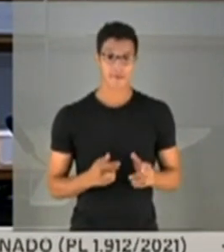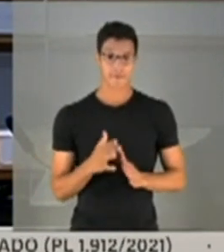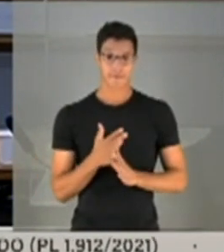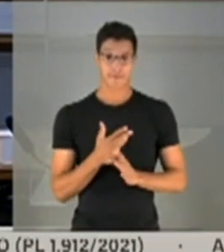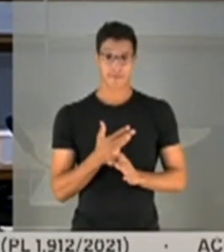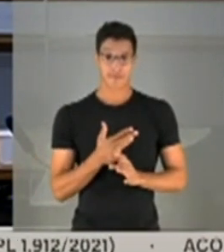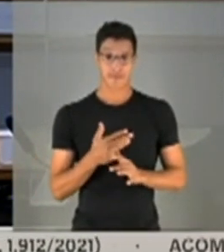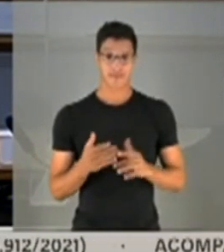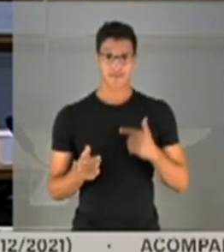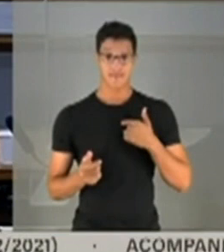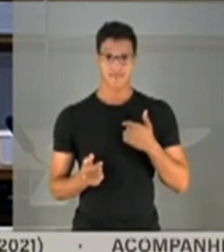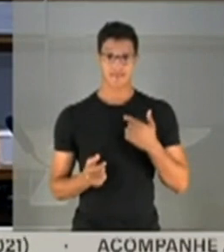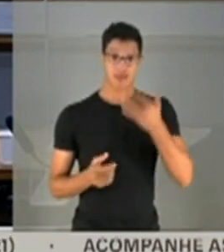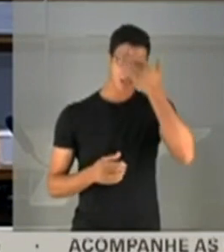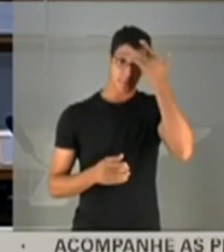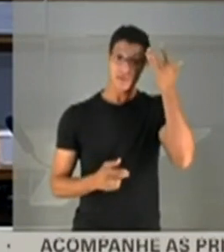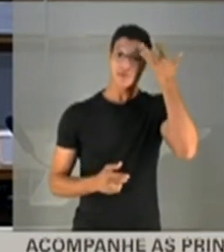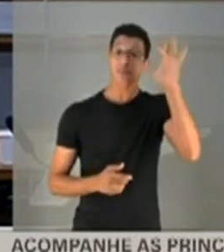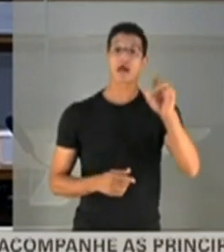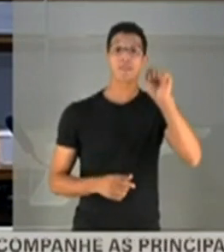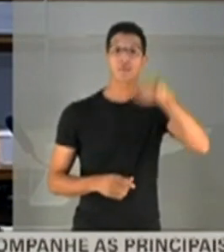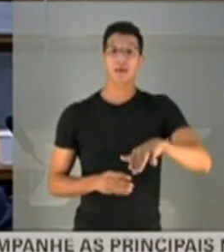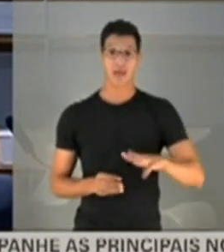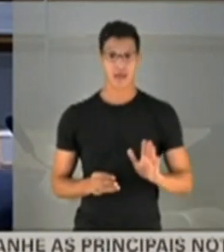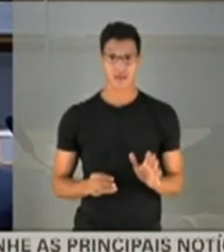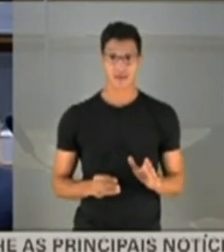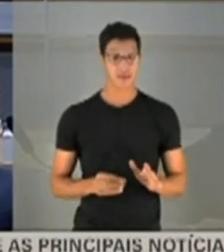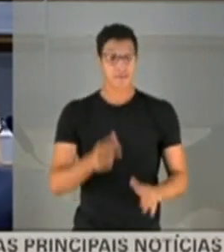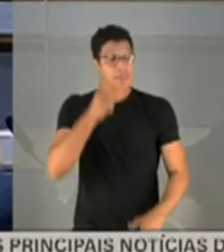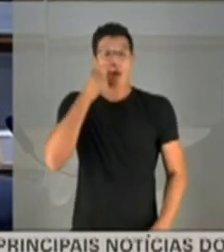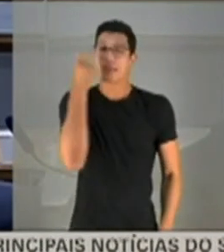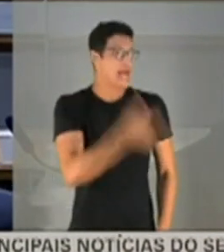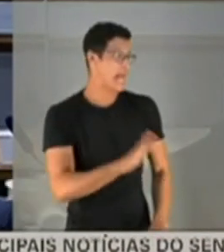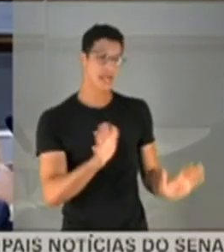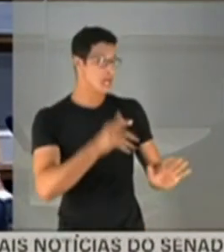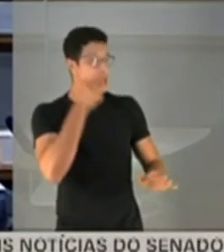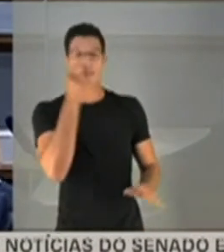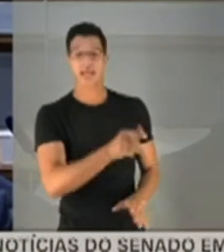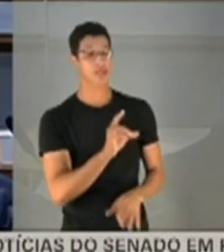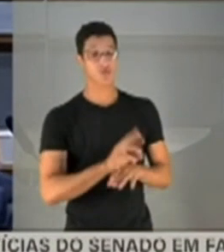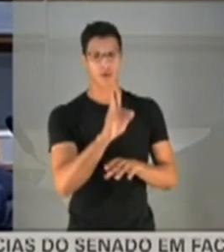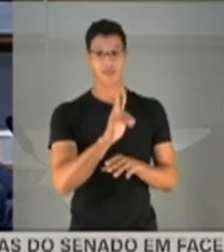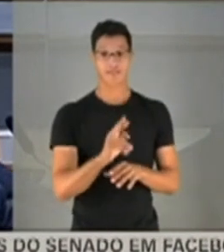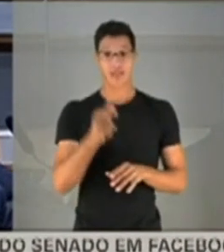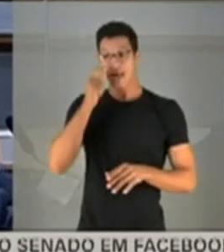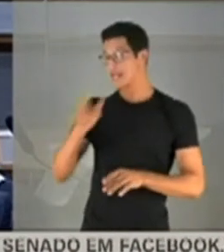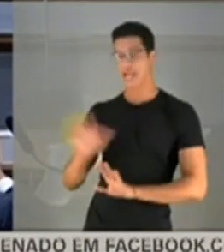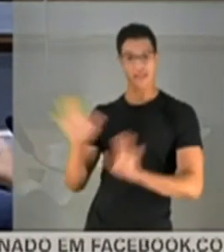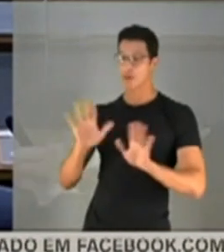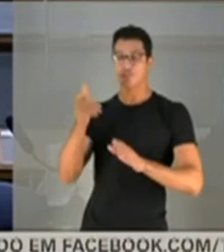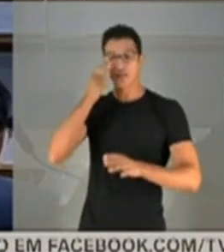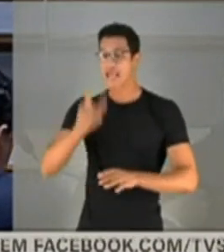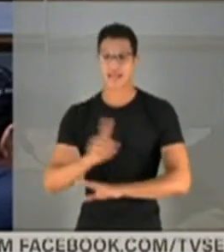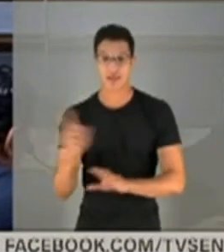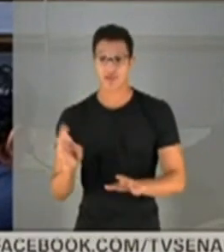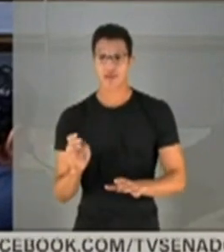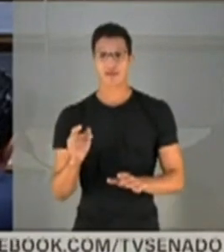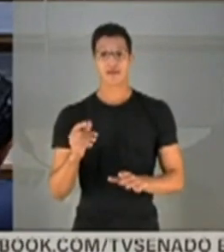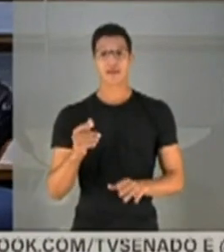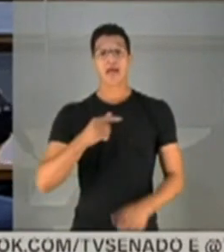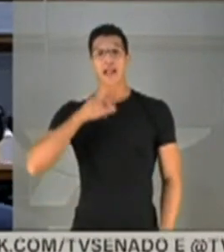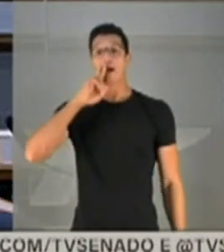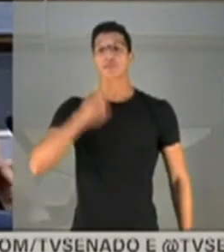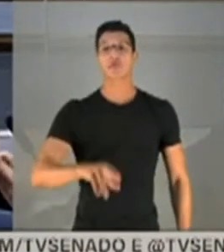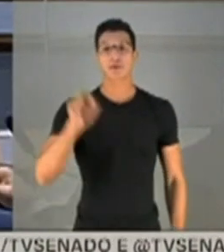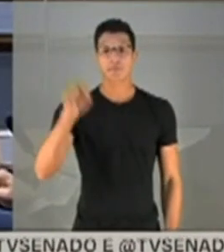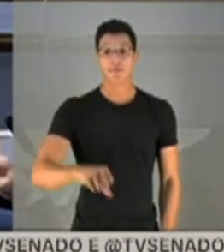Senador, eu preciso, as pessoas não sabem o que é isso. Não interessa, doutora. Não, presidente, interessa, presidente. Não interessa, Claro que interessa. Interessa ela me responder